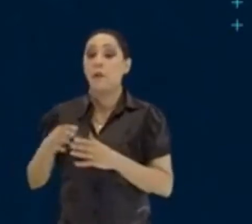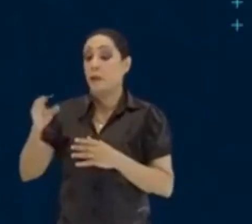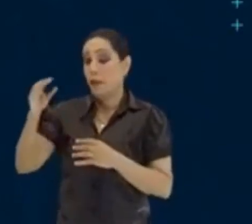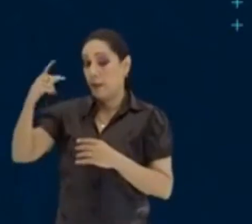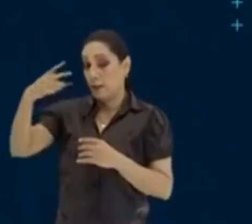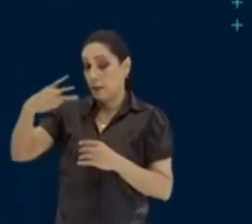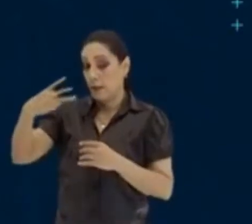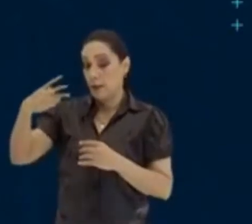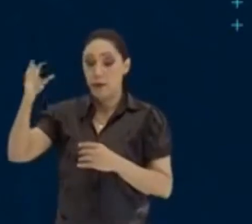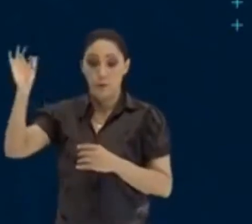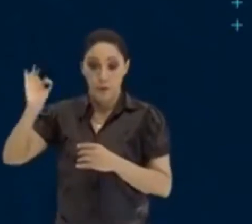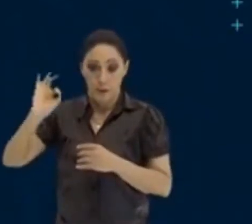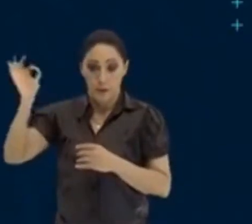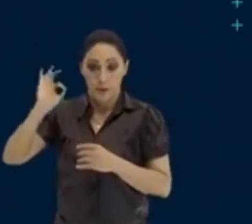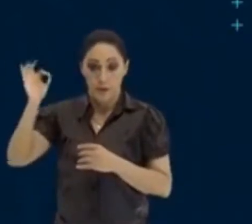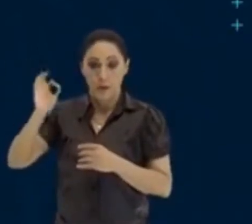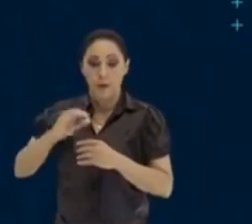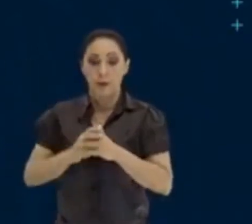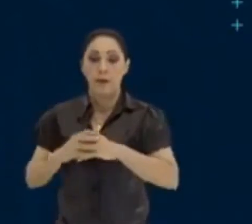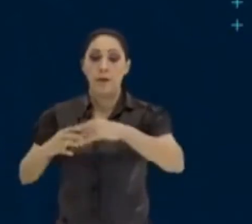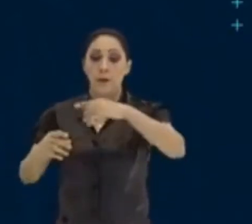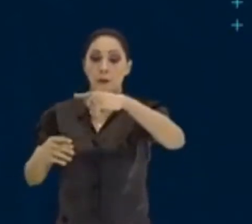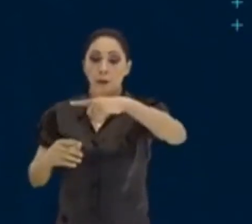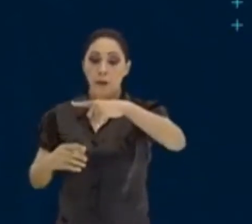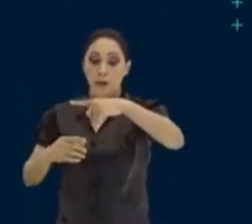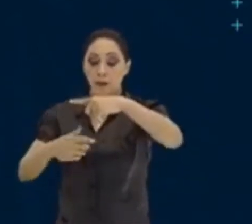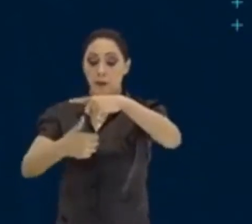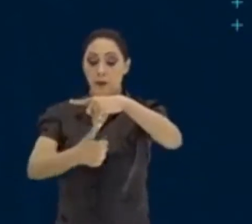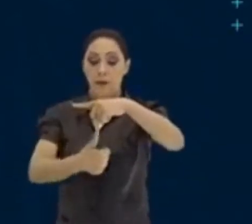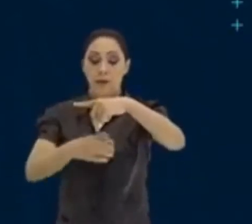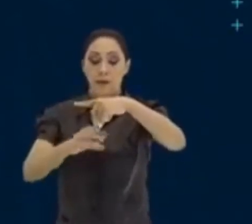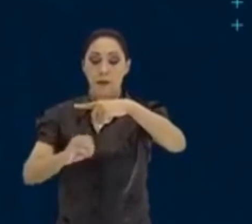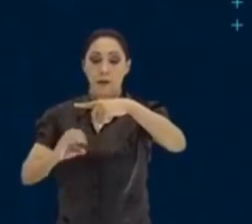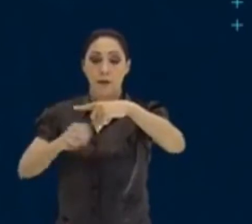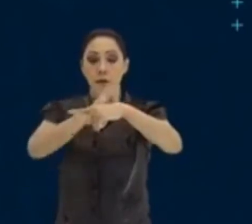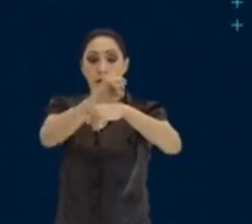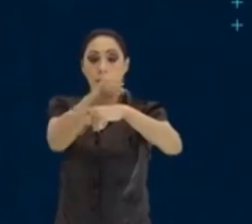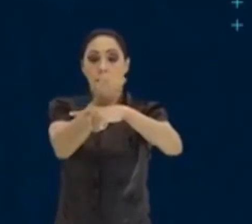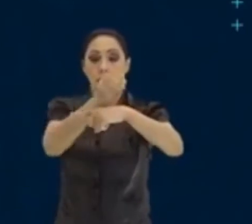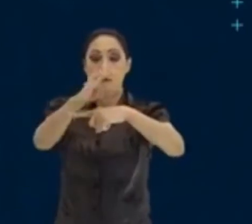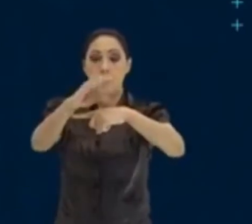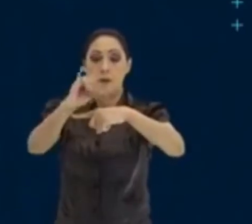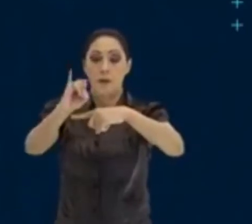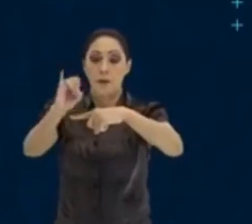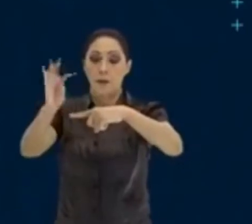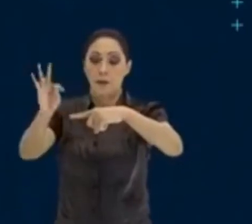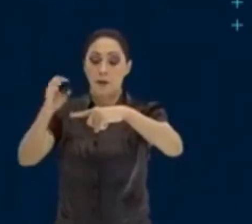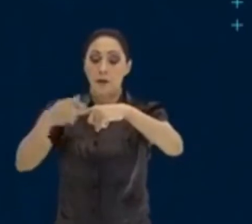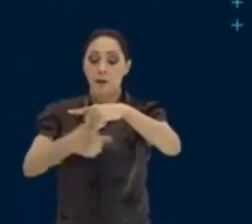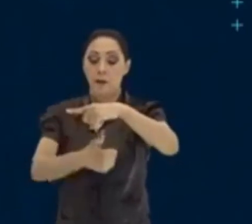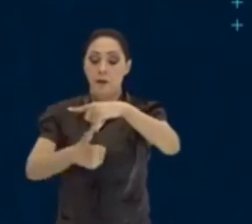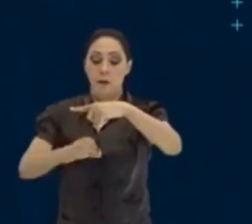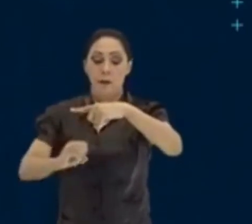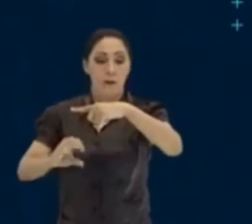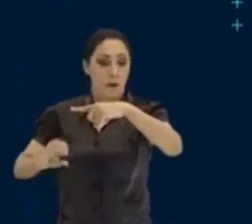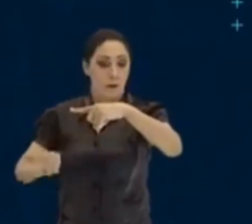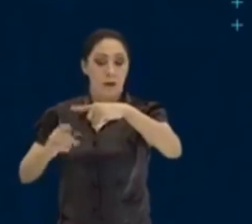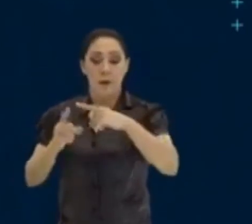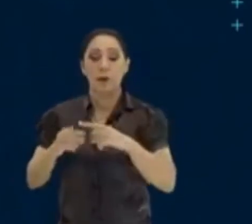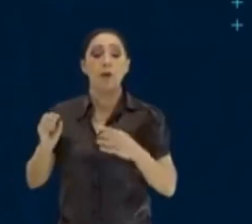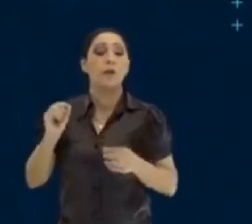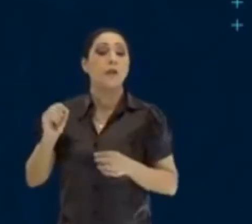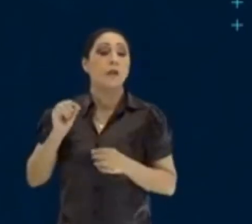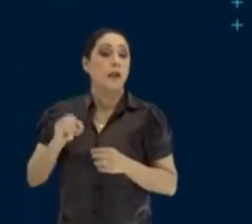pode colocar por 100 direto, tá bom? Por 100. Então, ele está querendo saber o seguinte, determine o valor